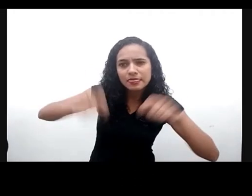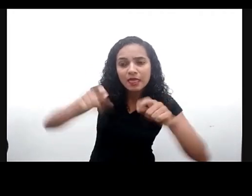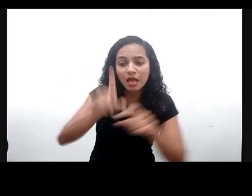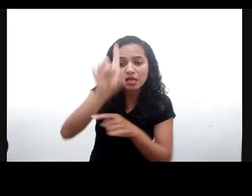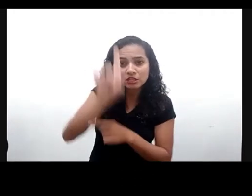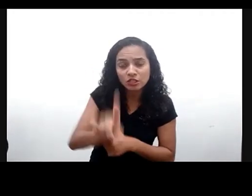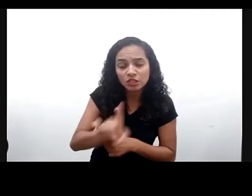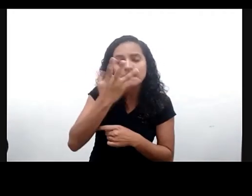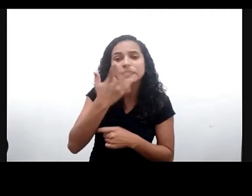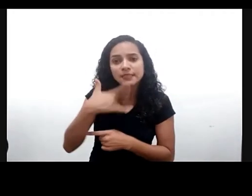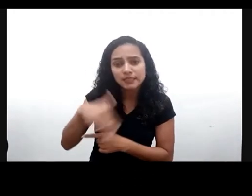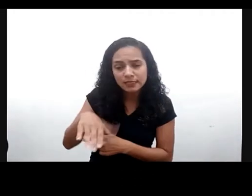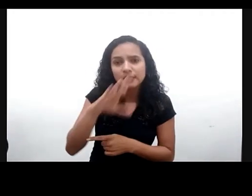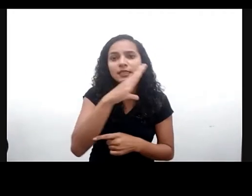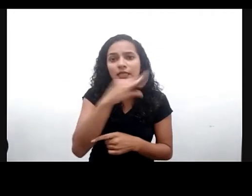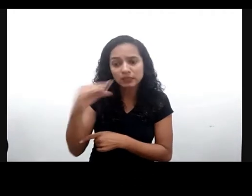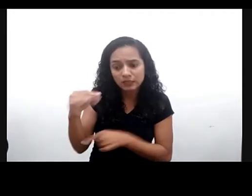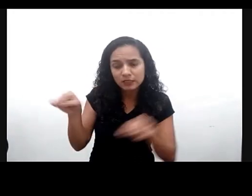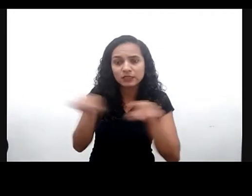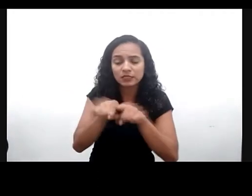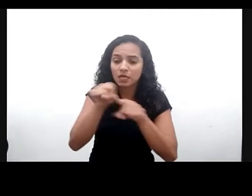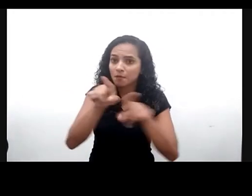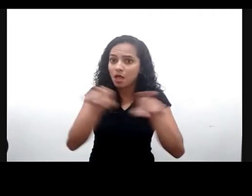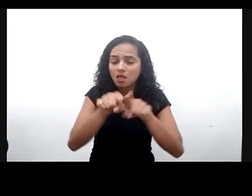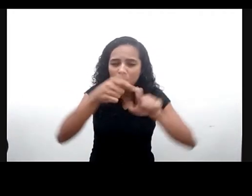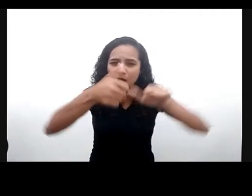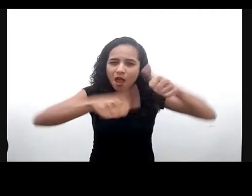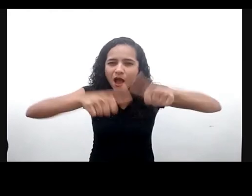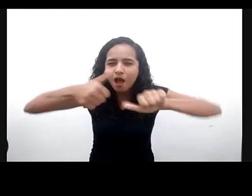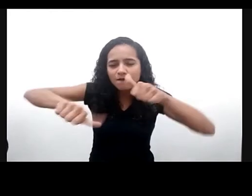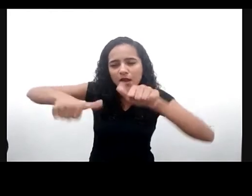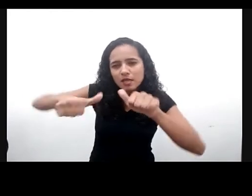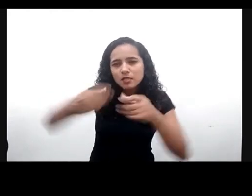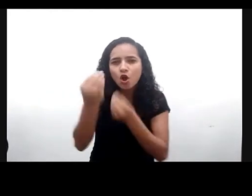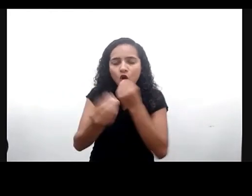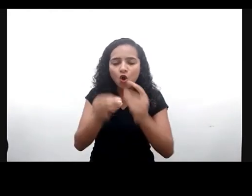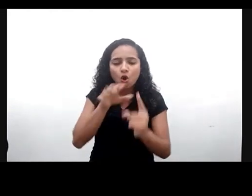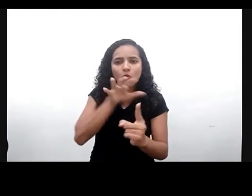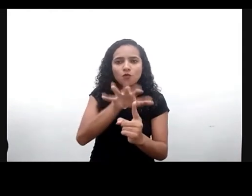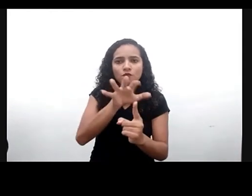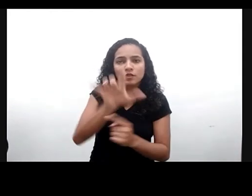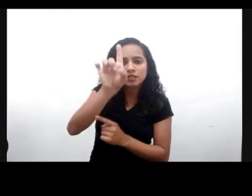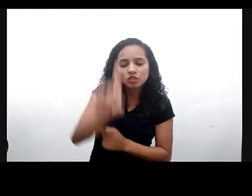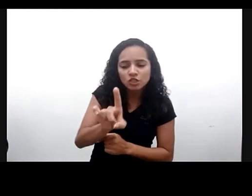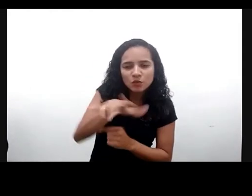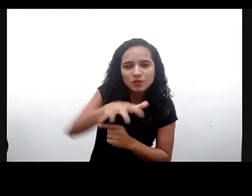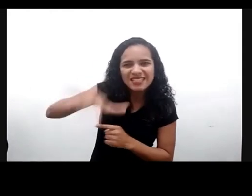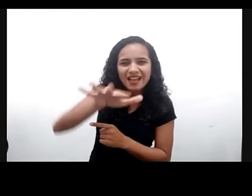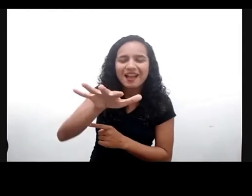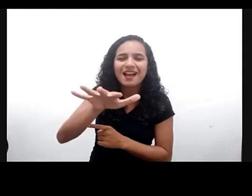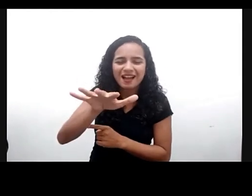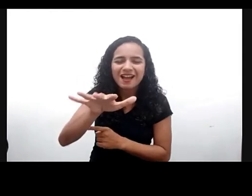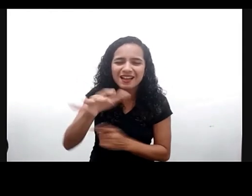criança e do adolescente e, em particular, avaliações de impacto sobre os seus direitos no ambiente digital. Também é importante